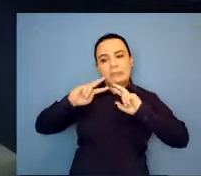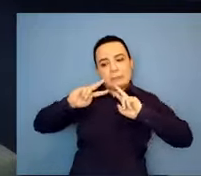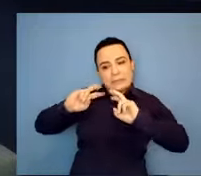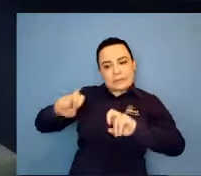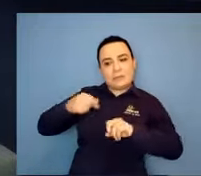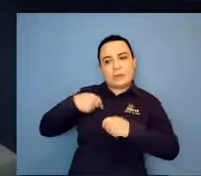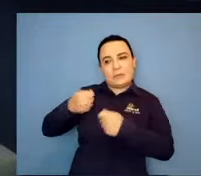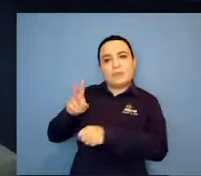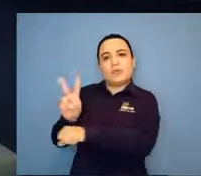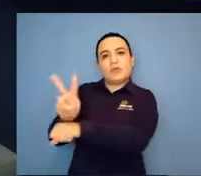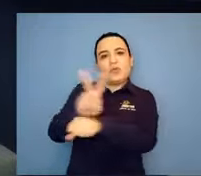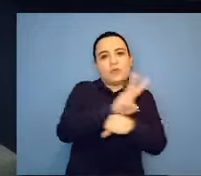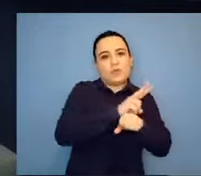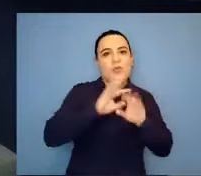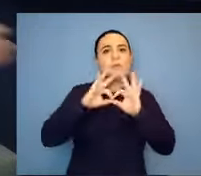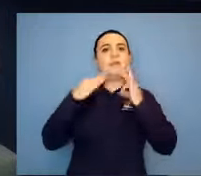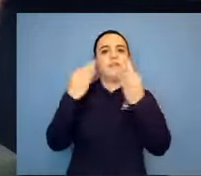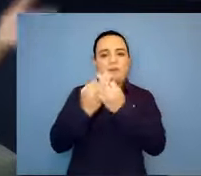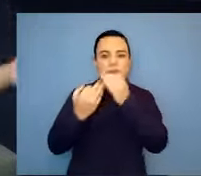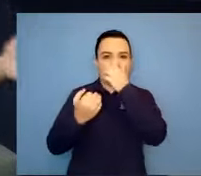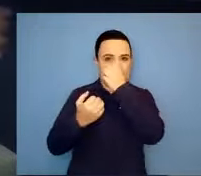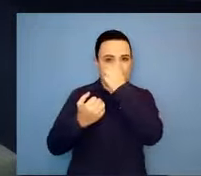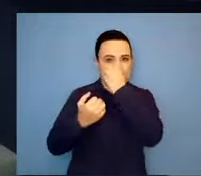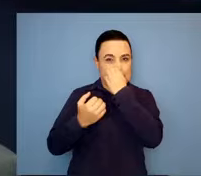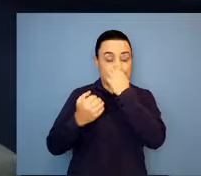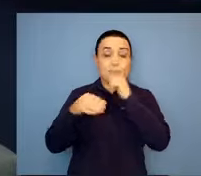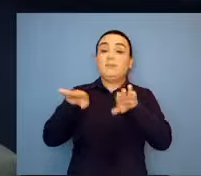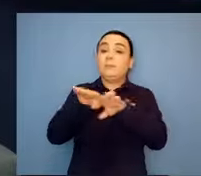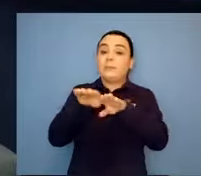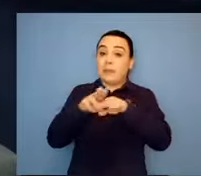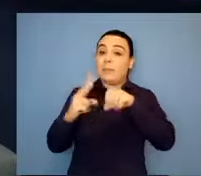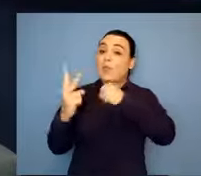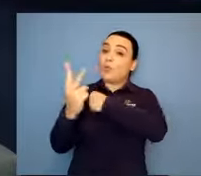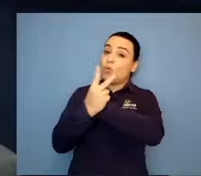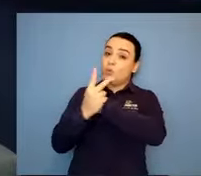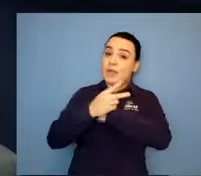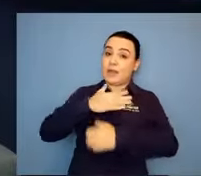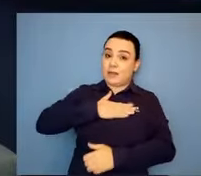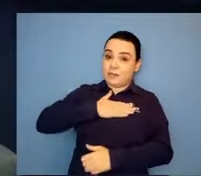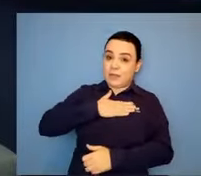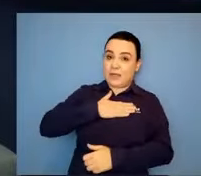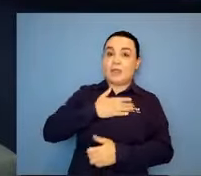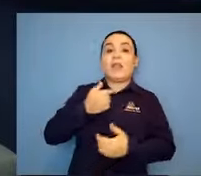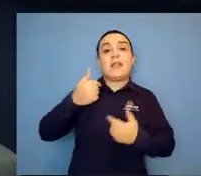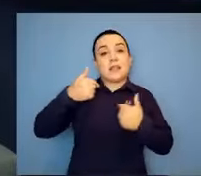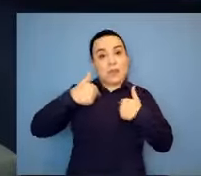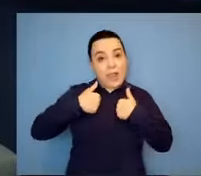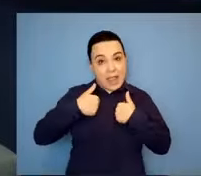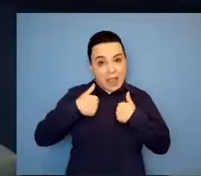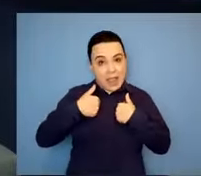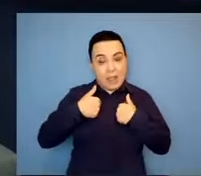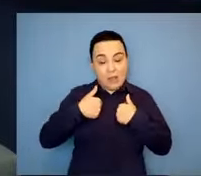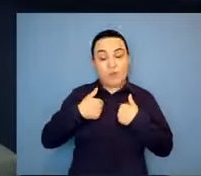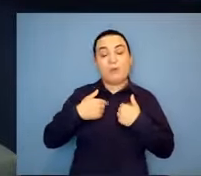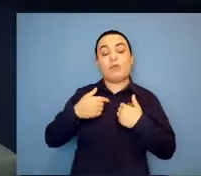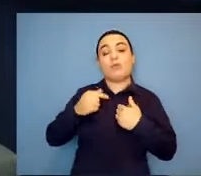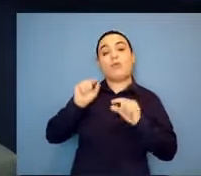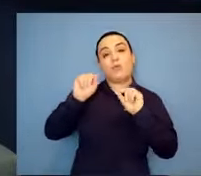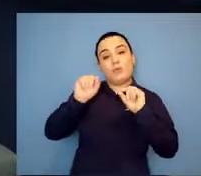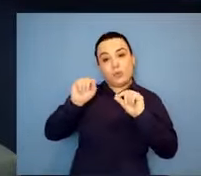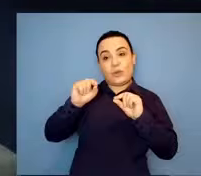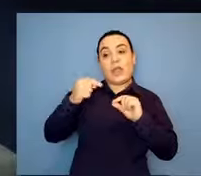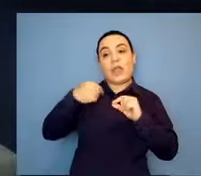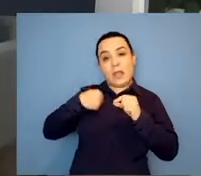eu me permito, né? Por exemplo, agora eu estou aqui conversando contigo. Então, tem mãe mandando mensagem. Depois eu respondo ela. Claro.